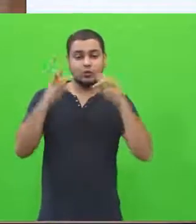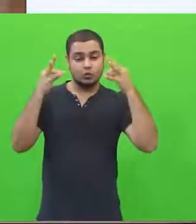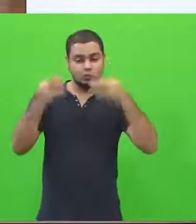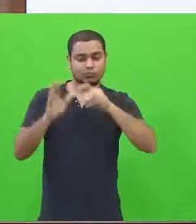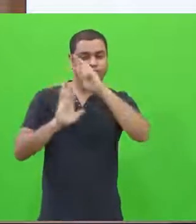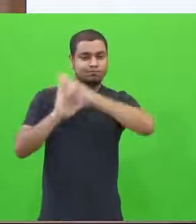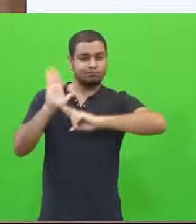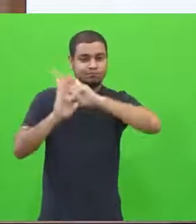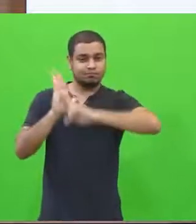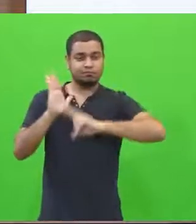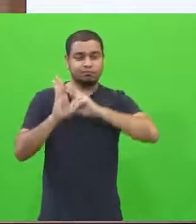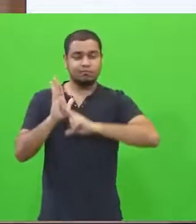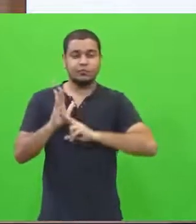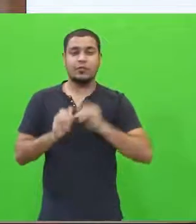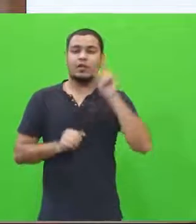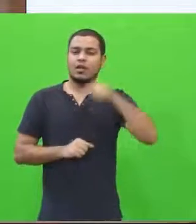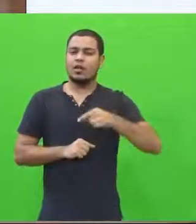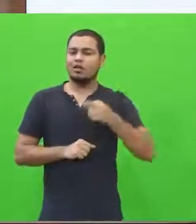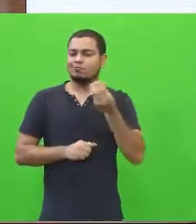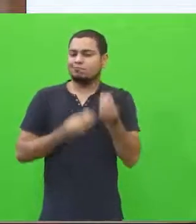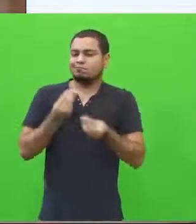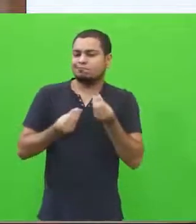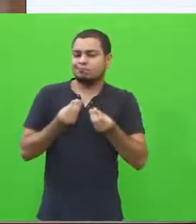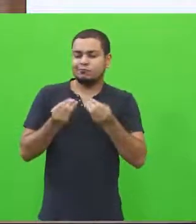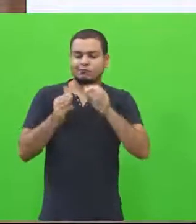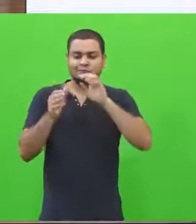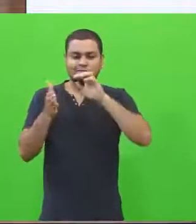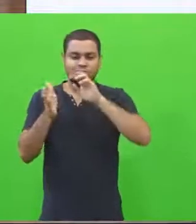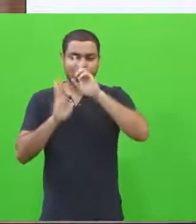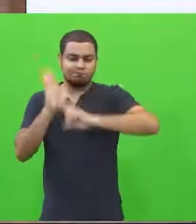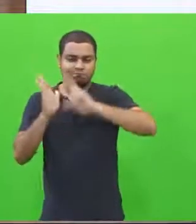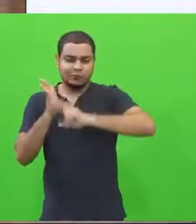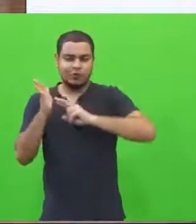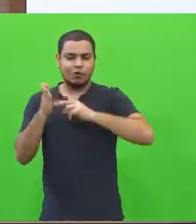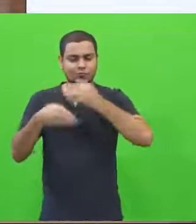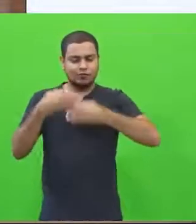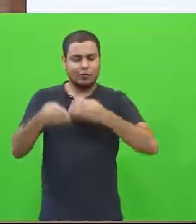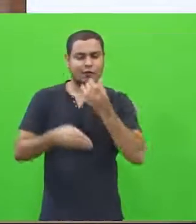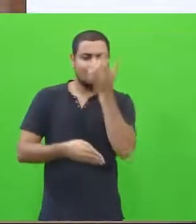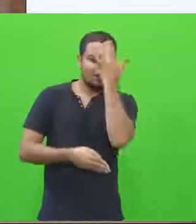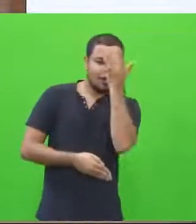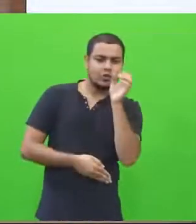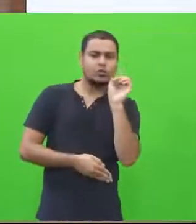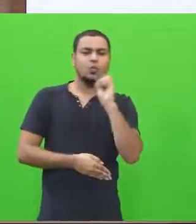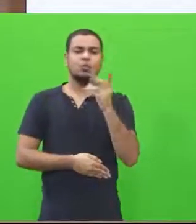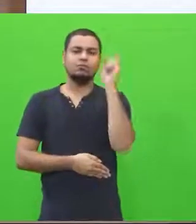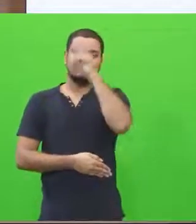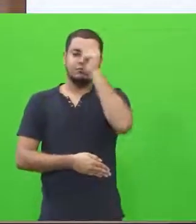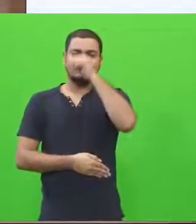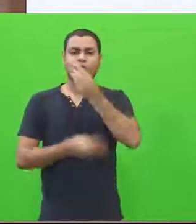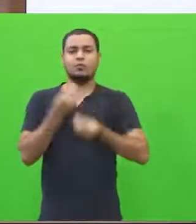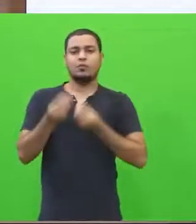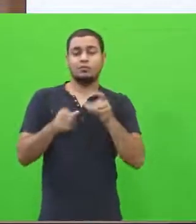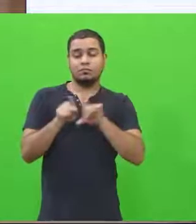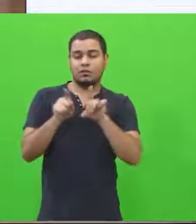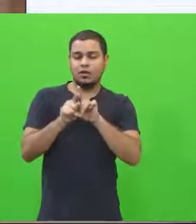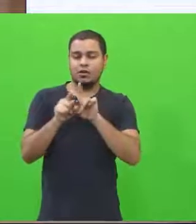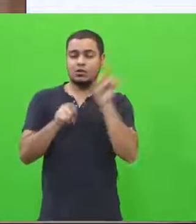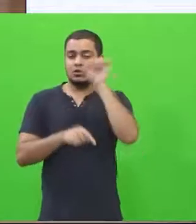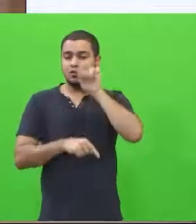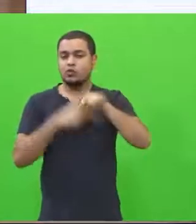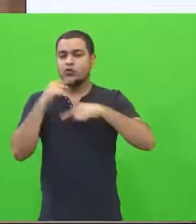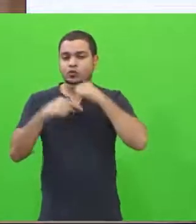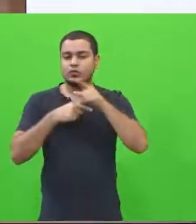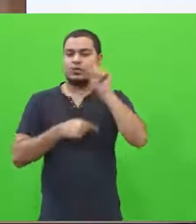redação, ele é considerado um processo fácil ou um processo difícil? Foi esse questionamento que nós